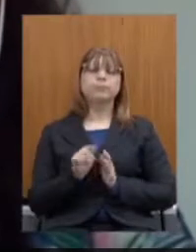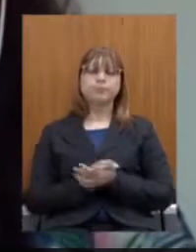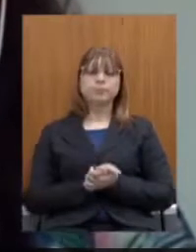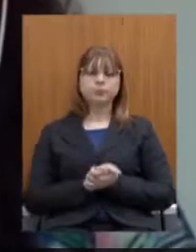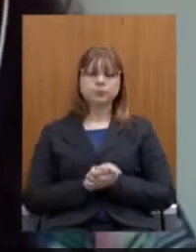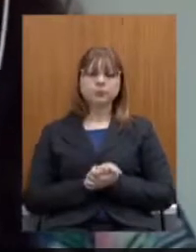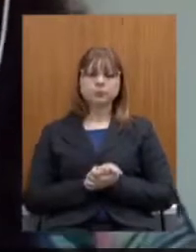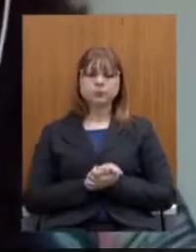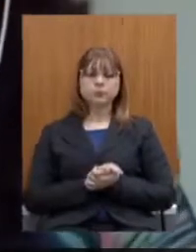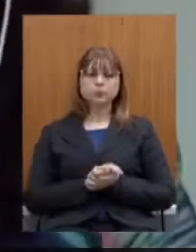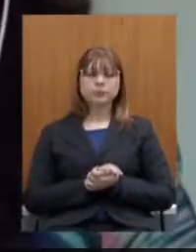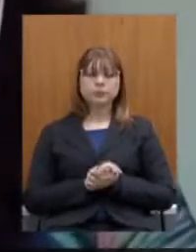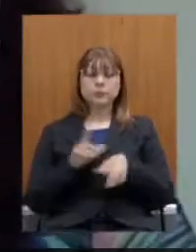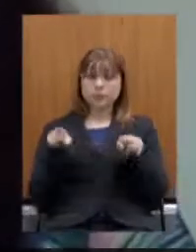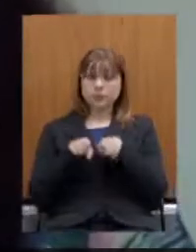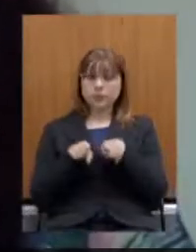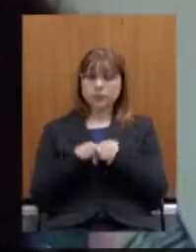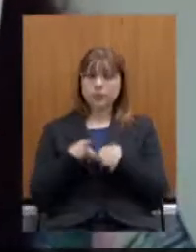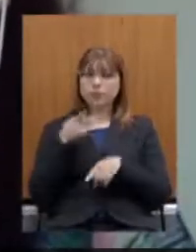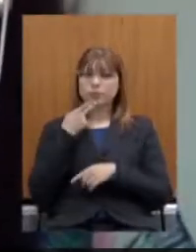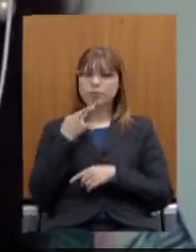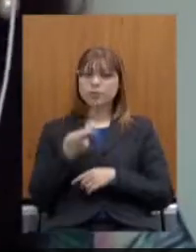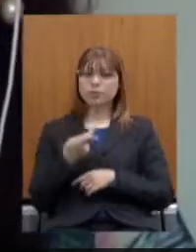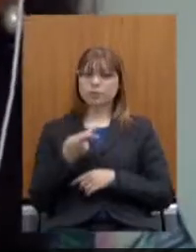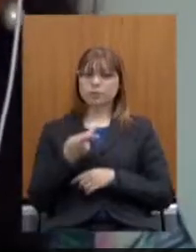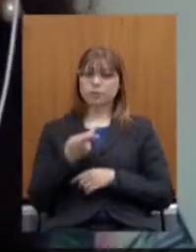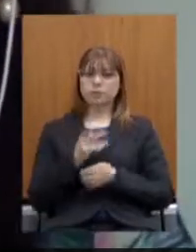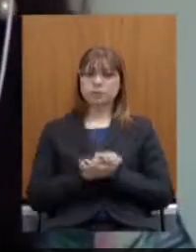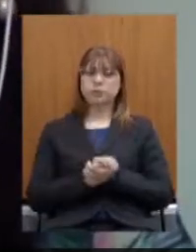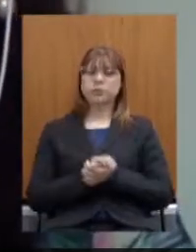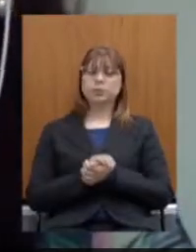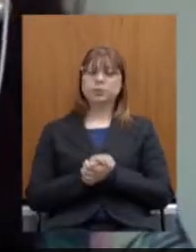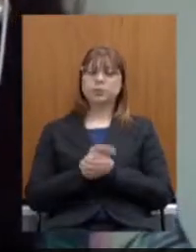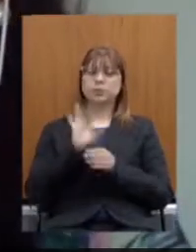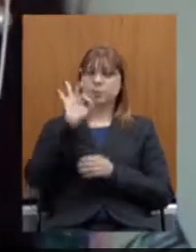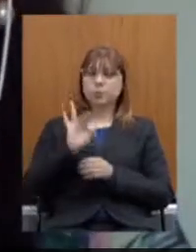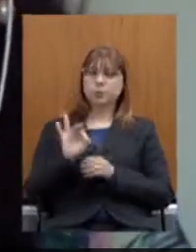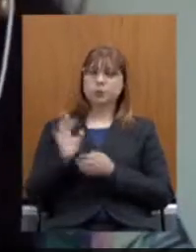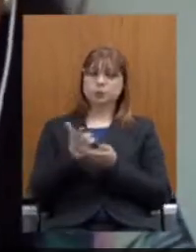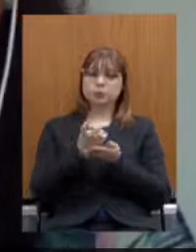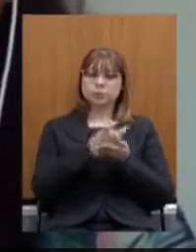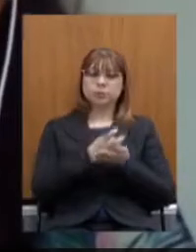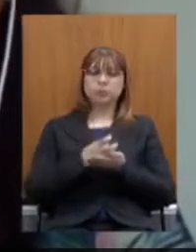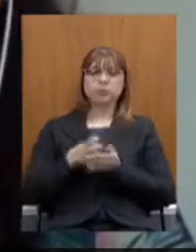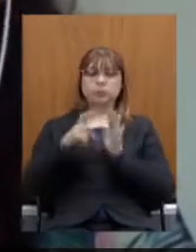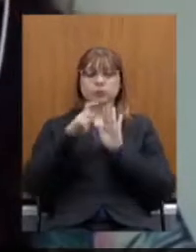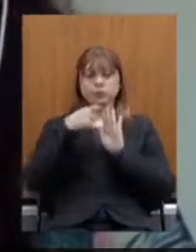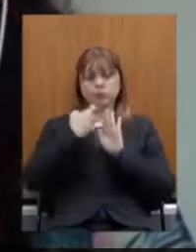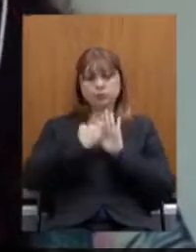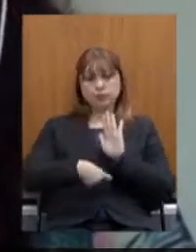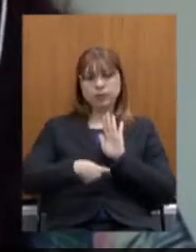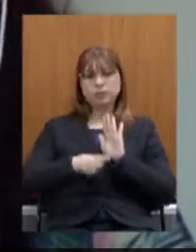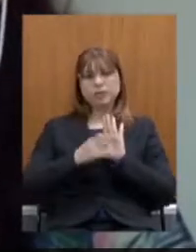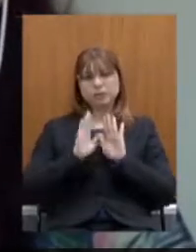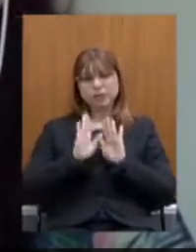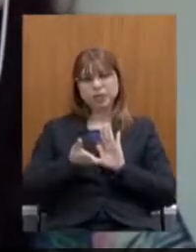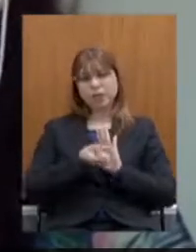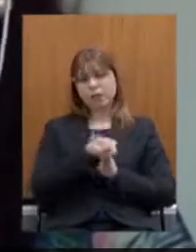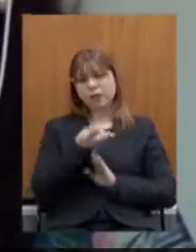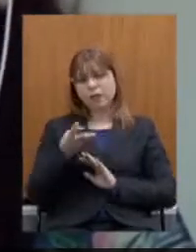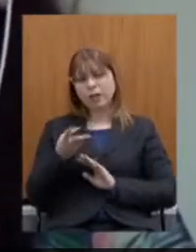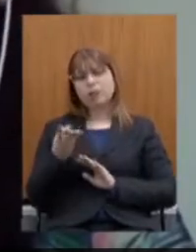Quero falar também sobre a alíquota. Tanto já se falou aqui, mas eu